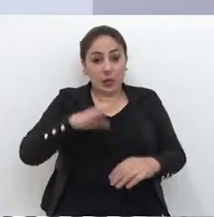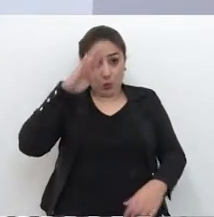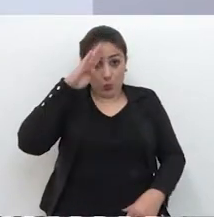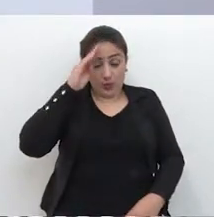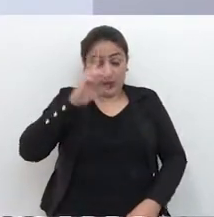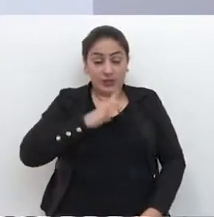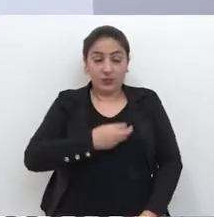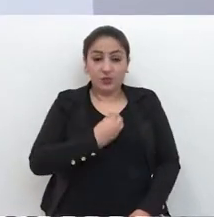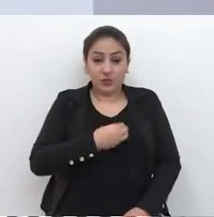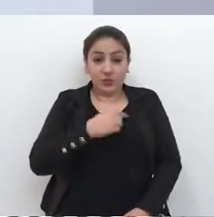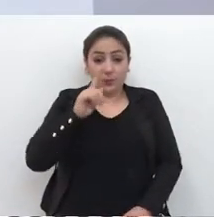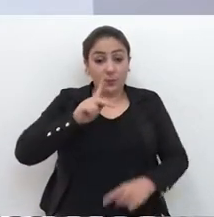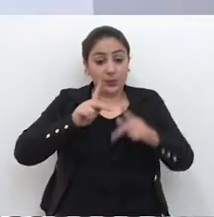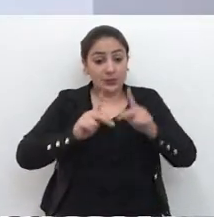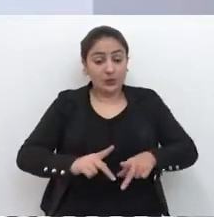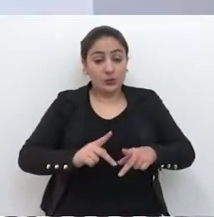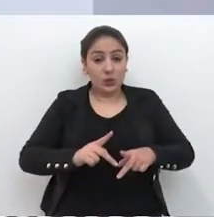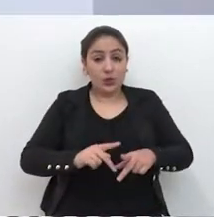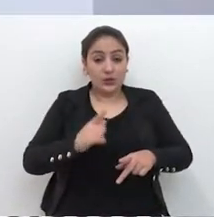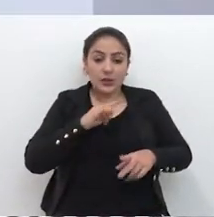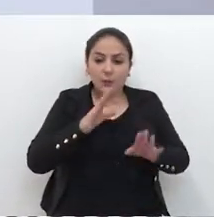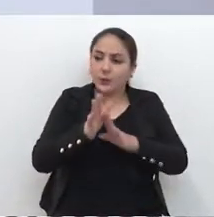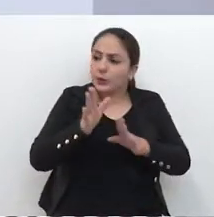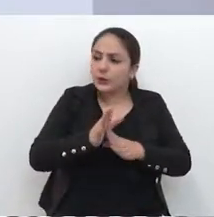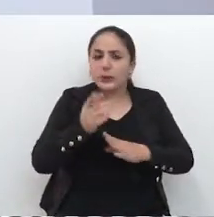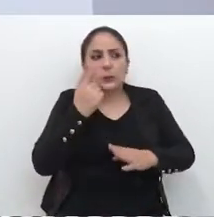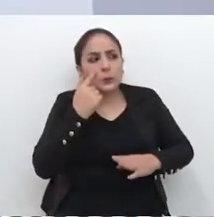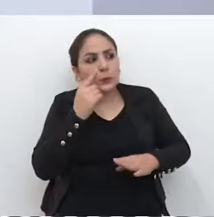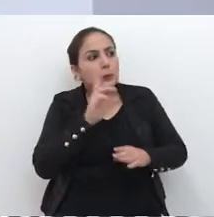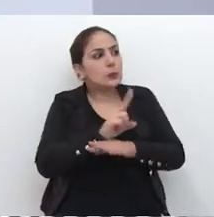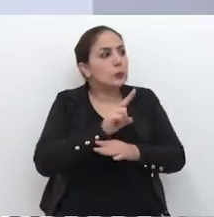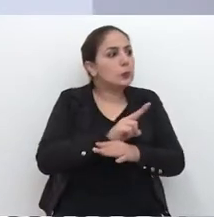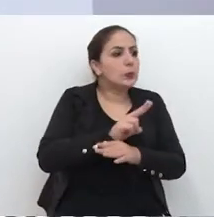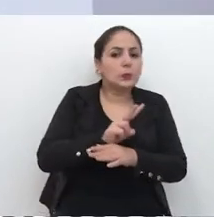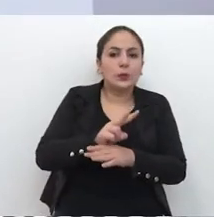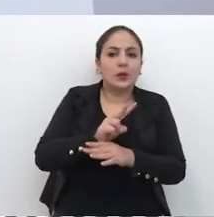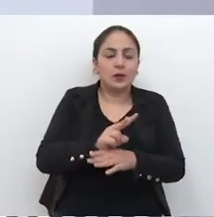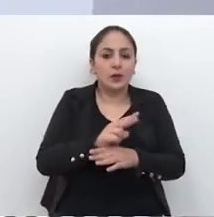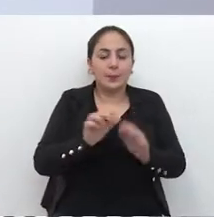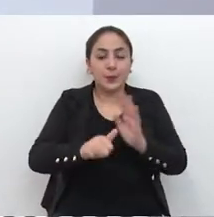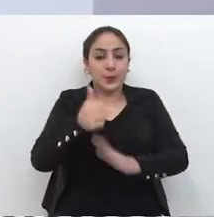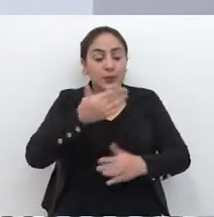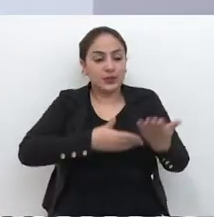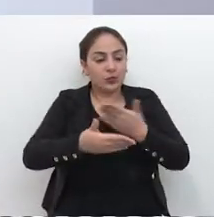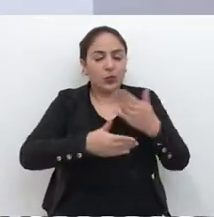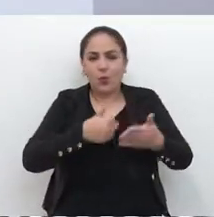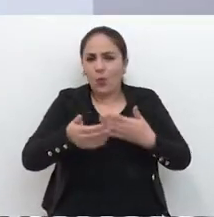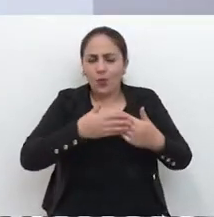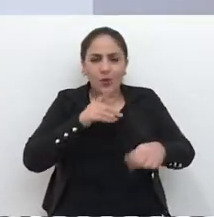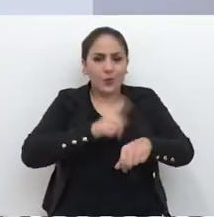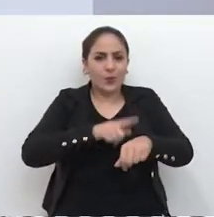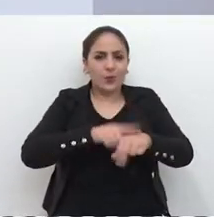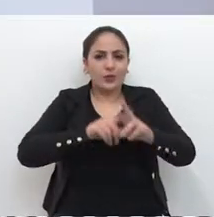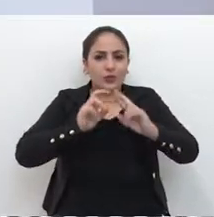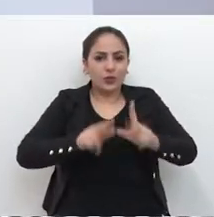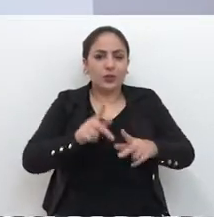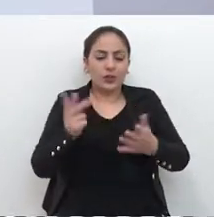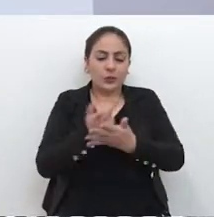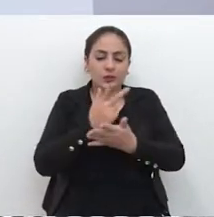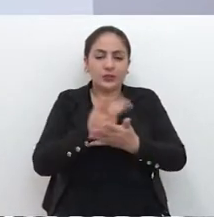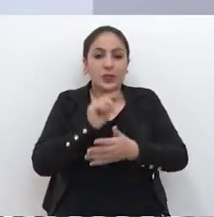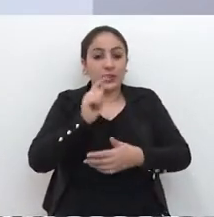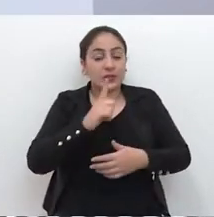de semana e o guarda que está lá, que é a pessoa que está ali para orientar, que a pessoa que está ali para fazer um primeiro atendimento em qualquer situação